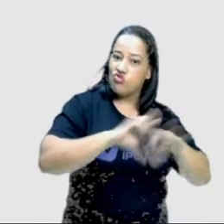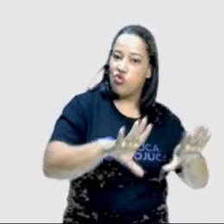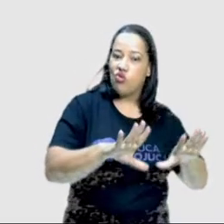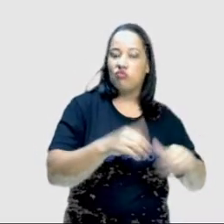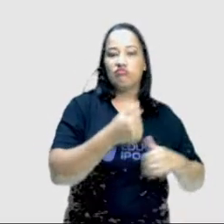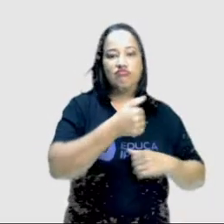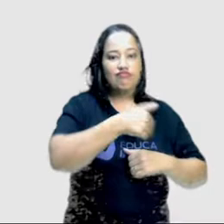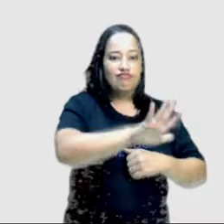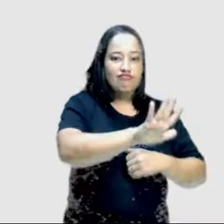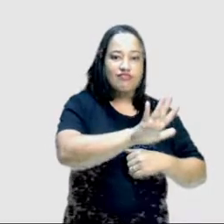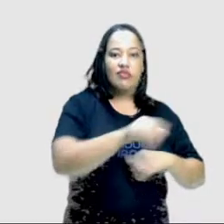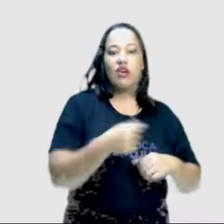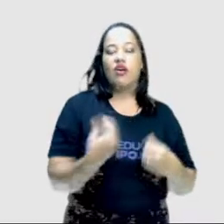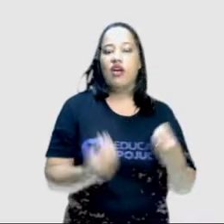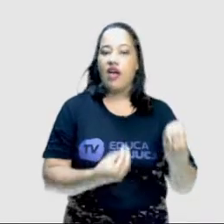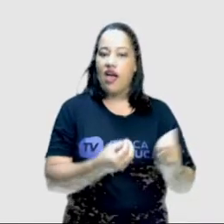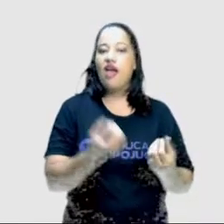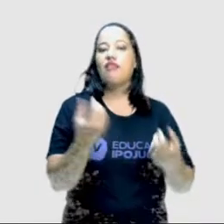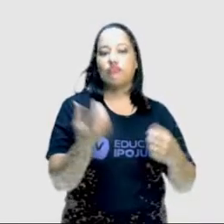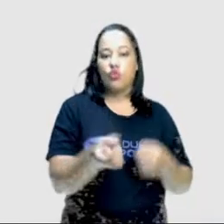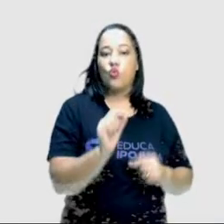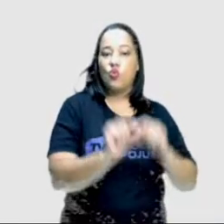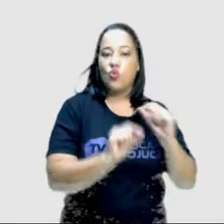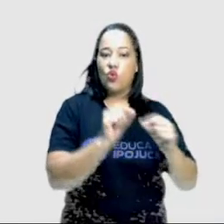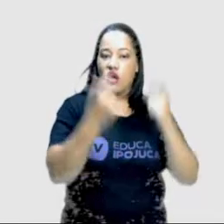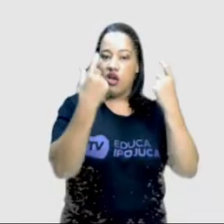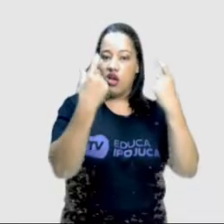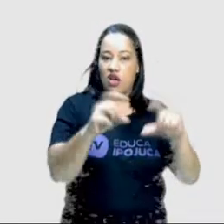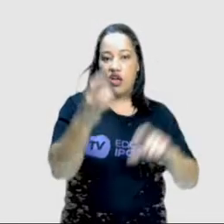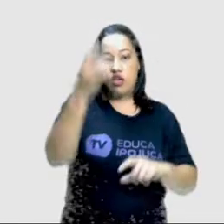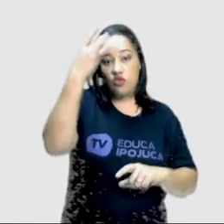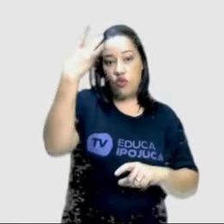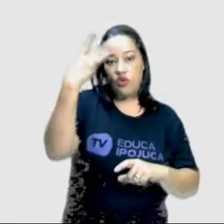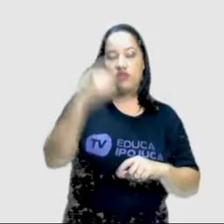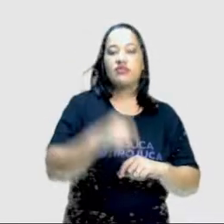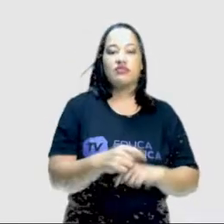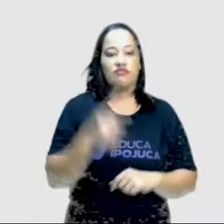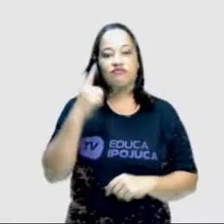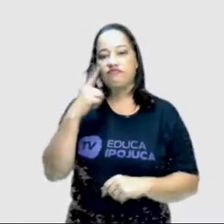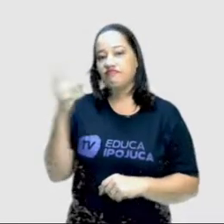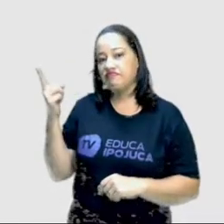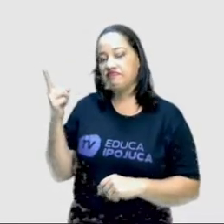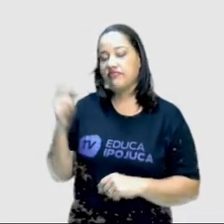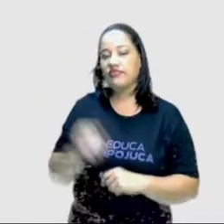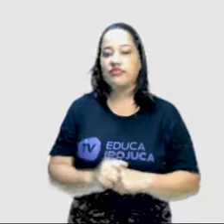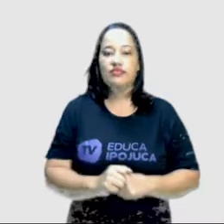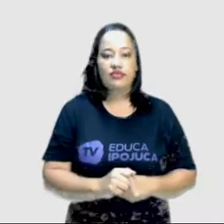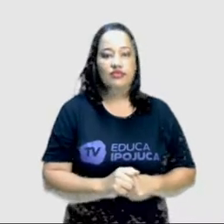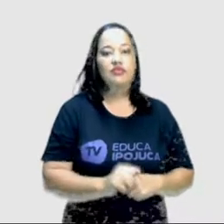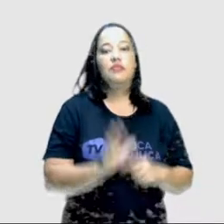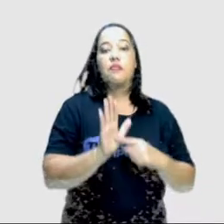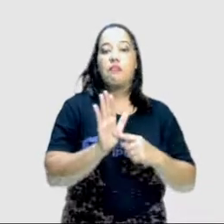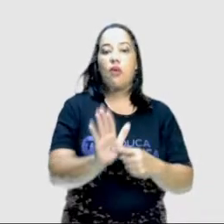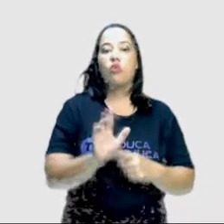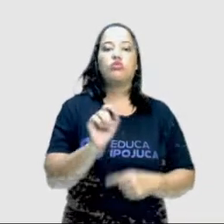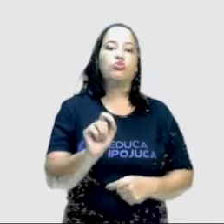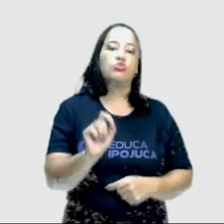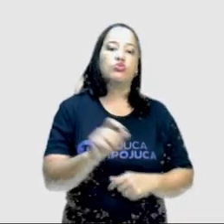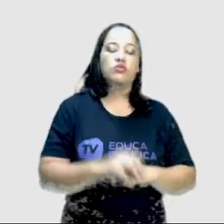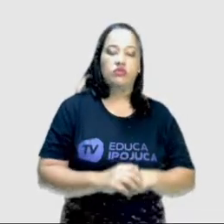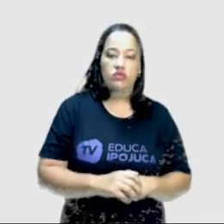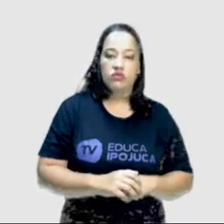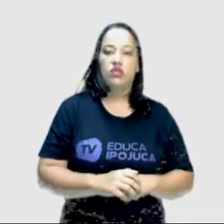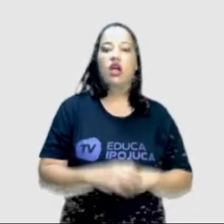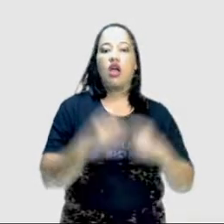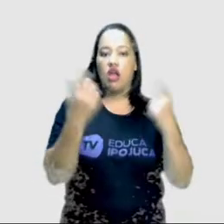desta campanha, que está aqui no cartaz, mostra diretamente como é